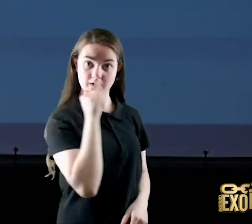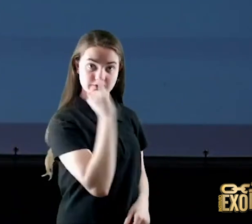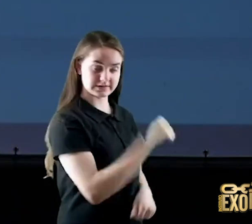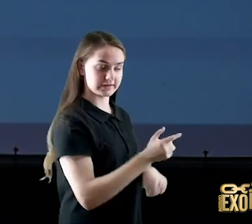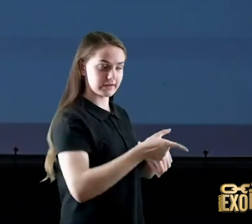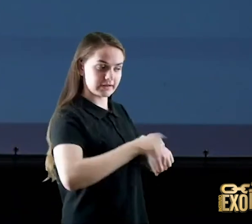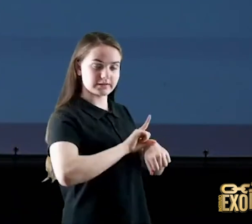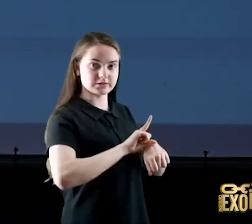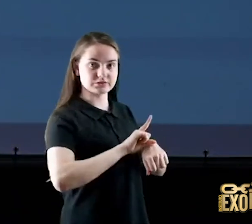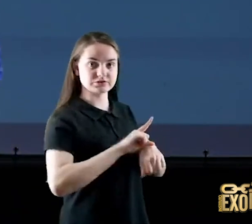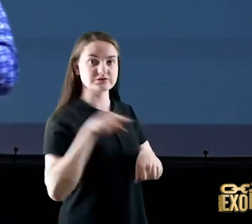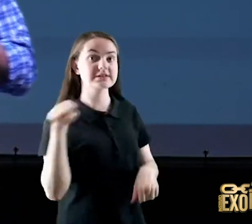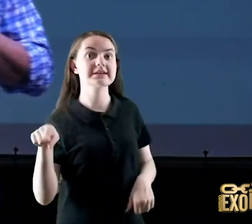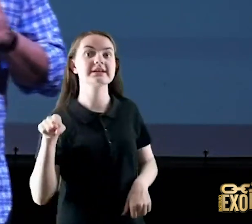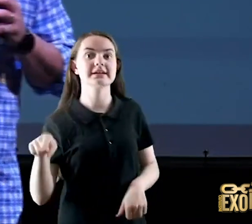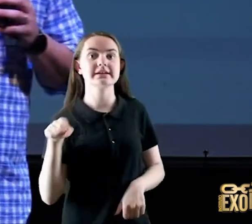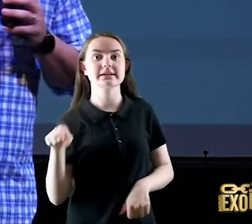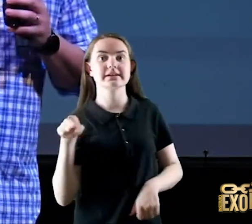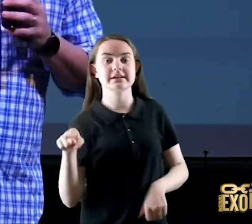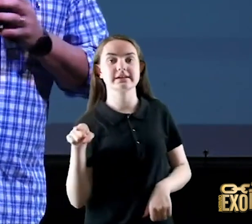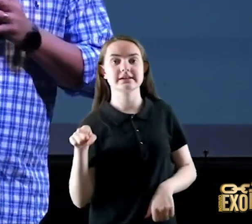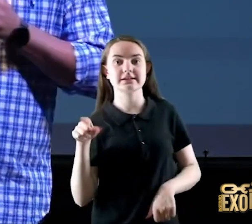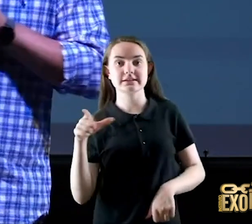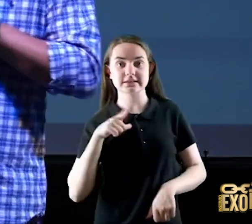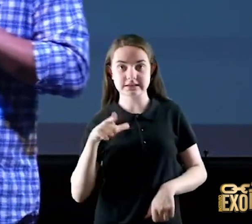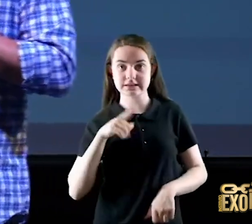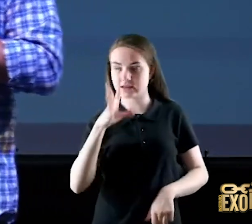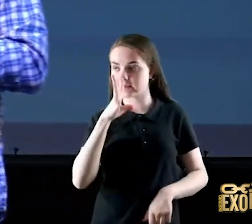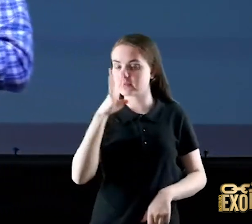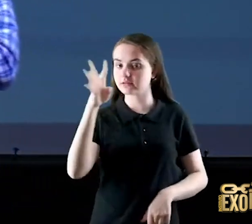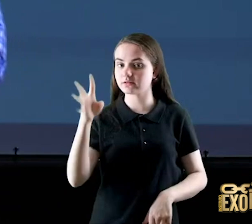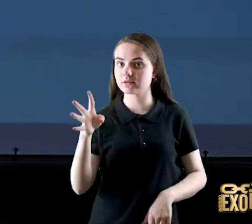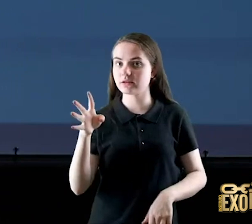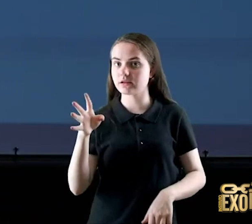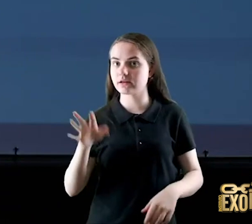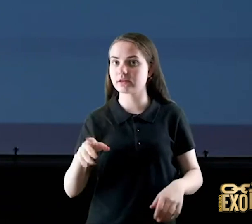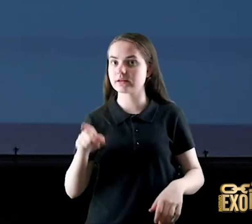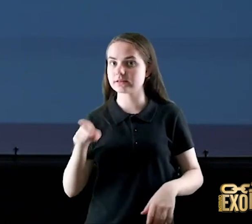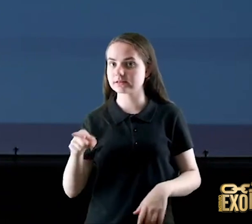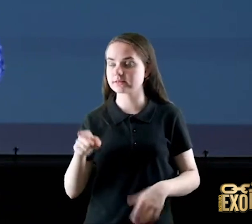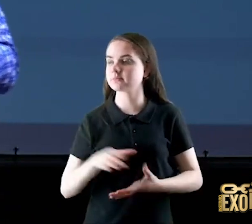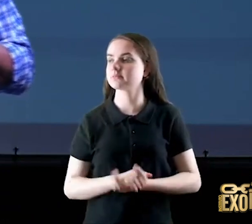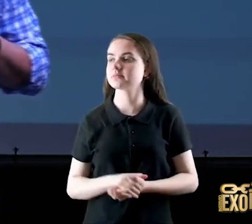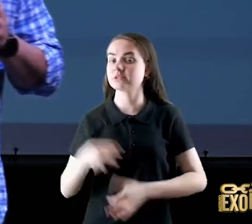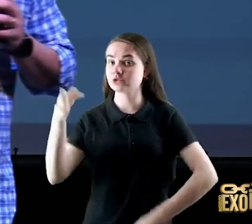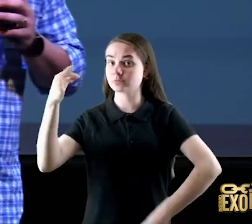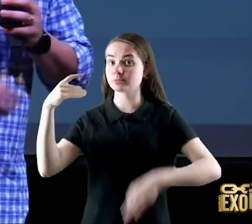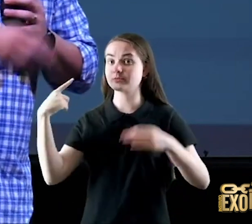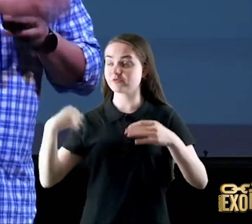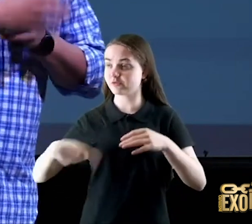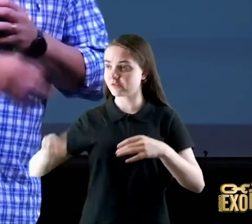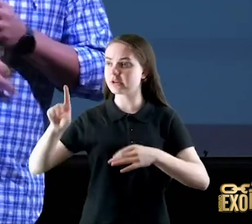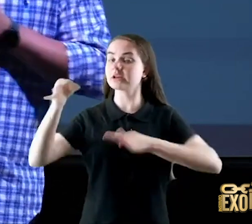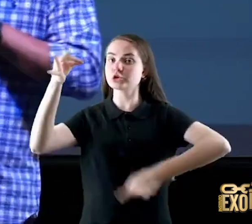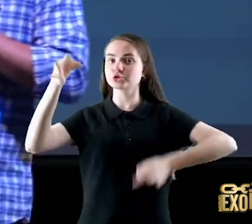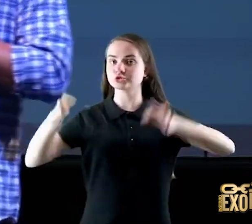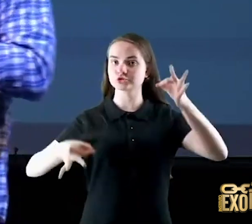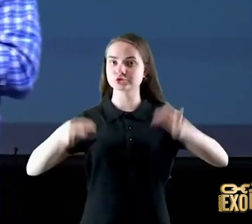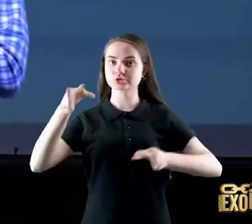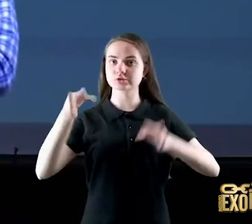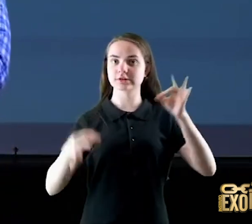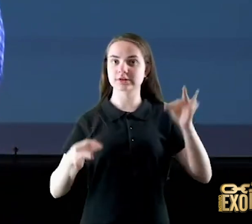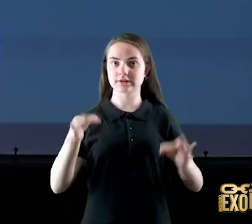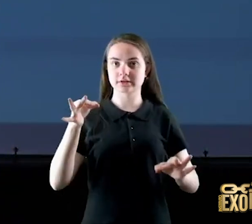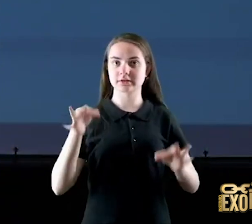posto é um crime de deserção você vai para a corte marcial você é julgado na corte